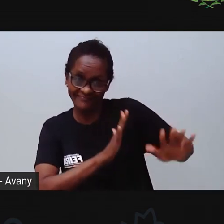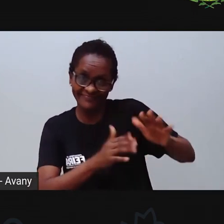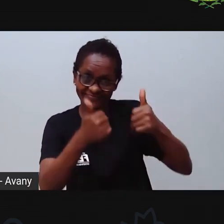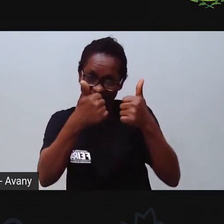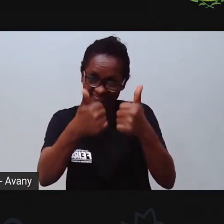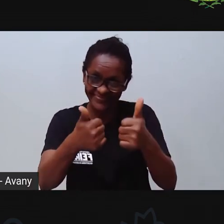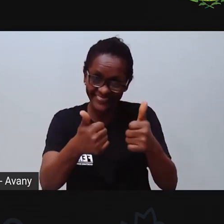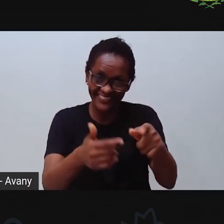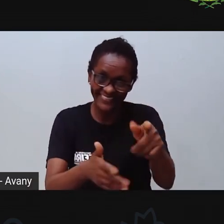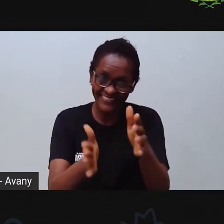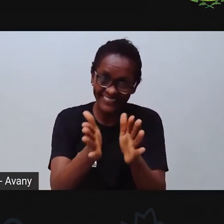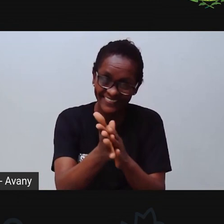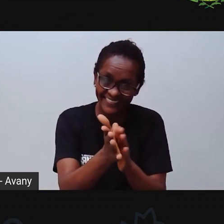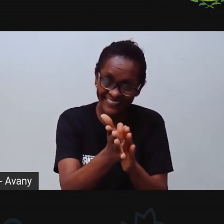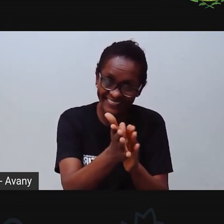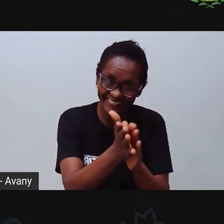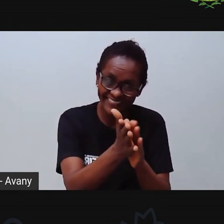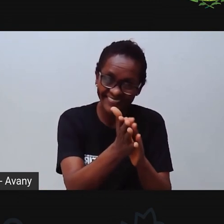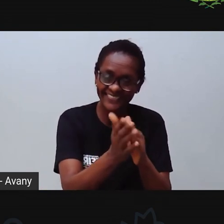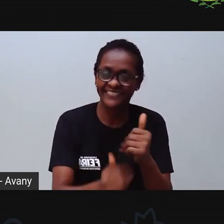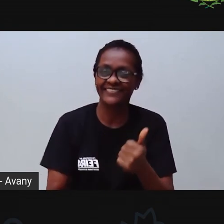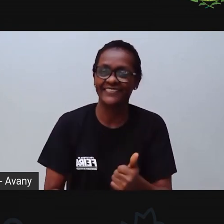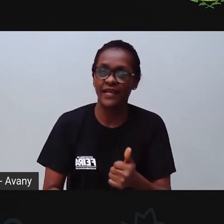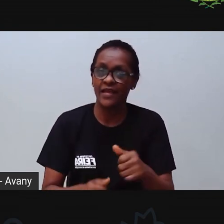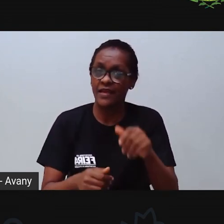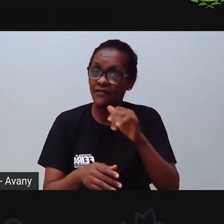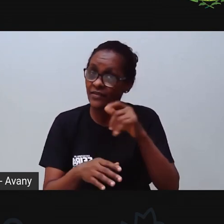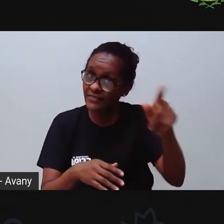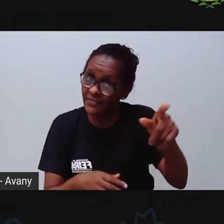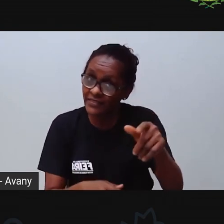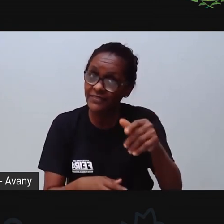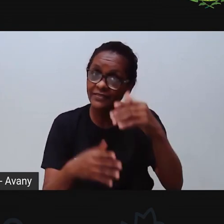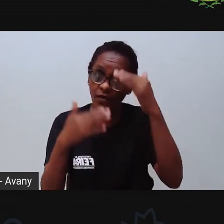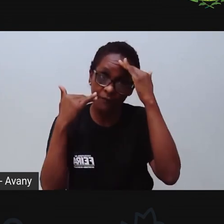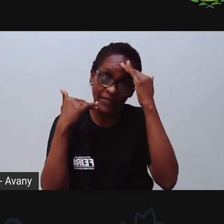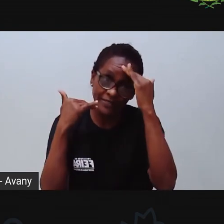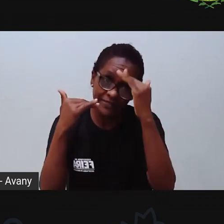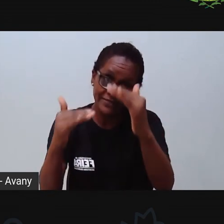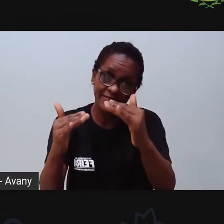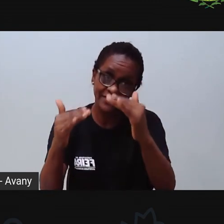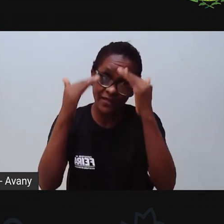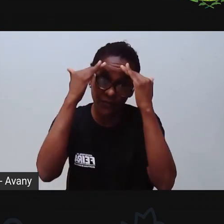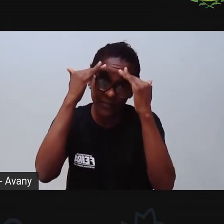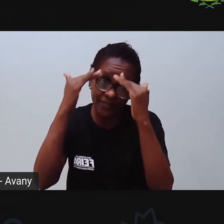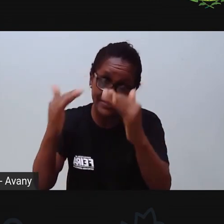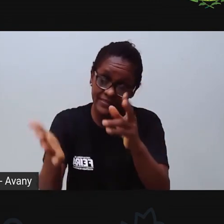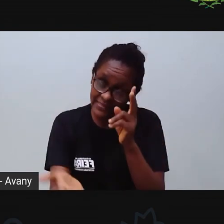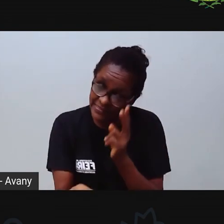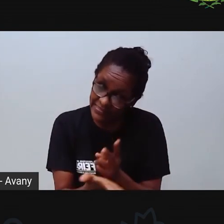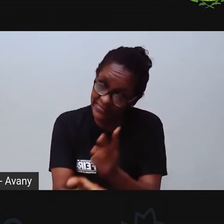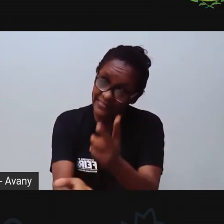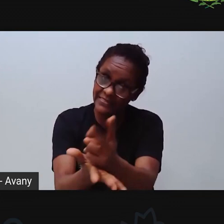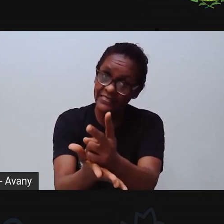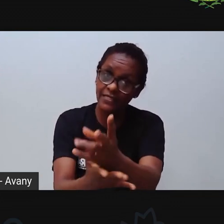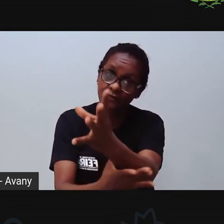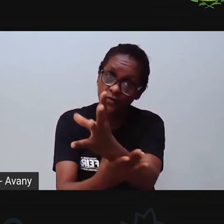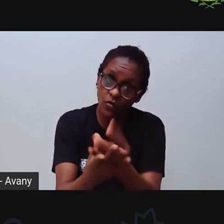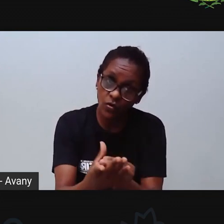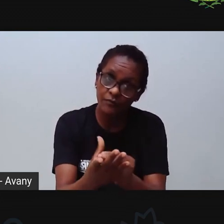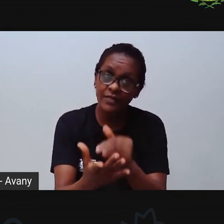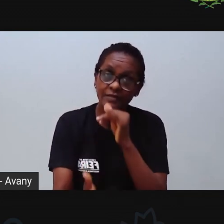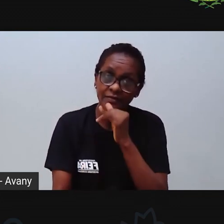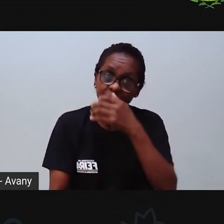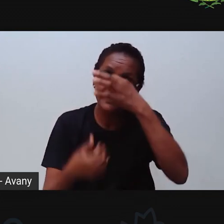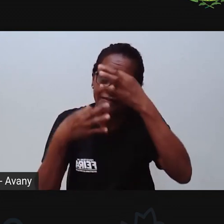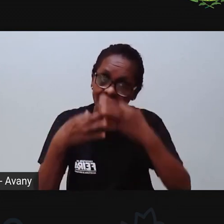sentido, porque vão, ó, seguir todos os combinados, e vão ser os fiscais maravilhosos aí da segurança no ar.